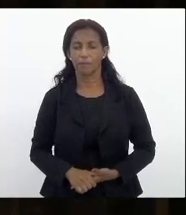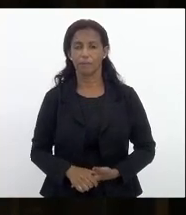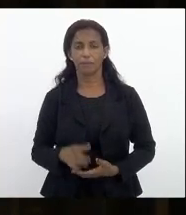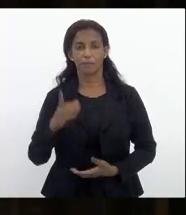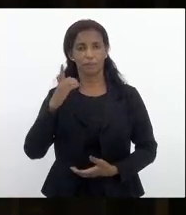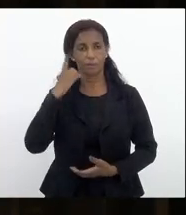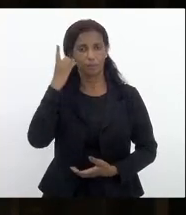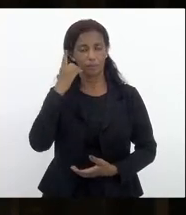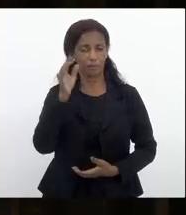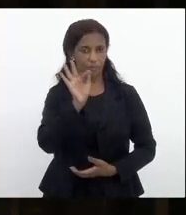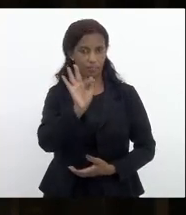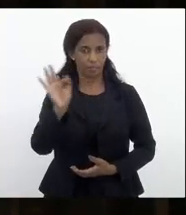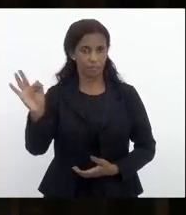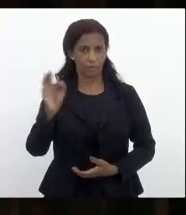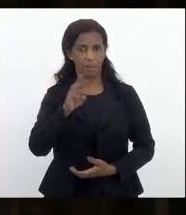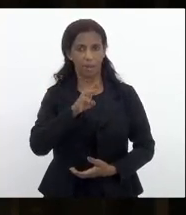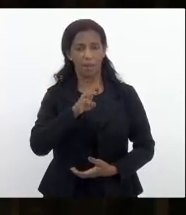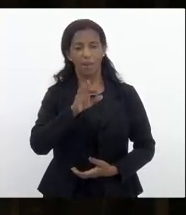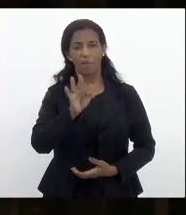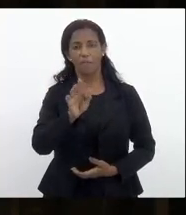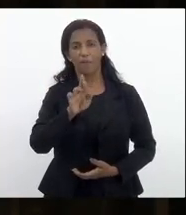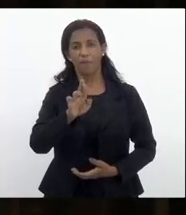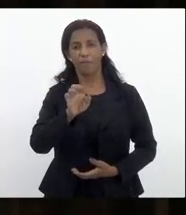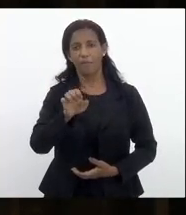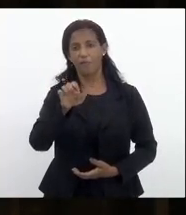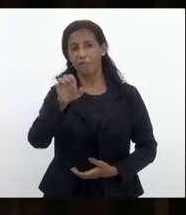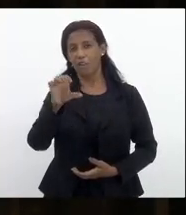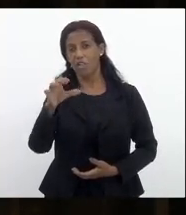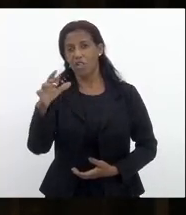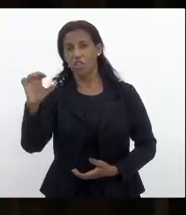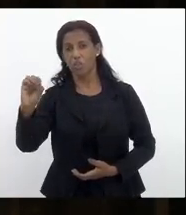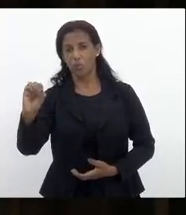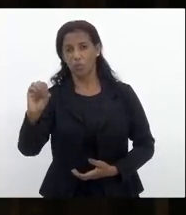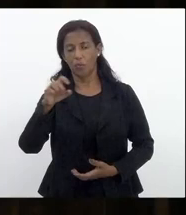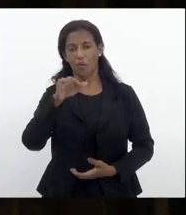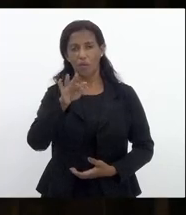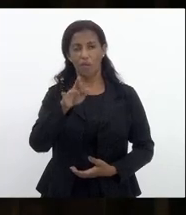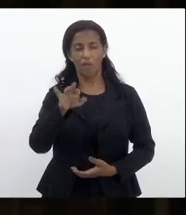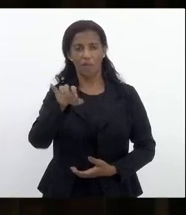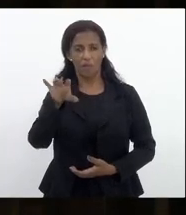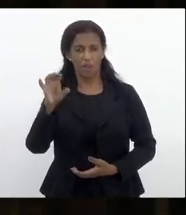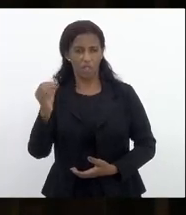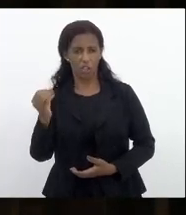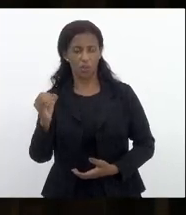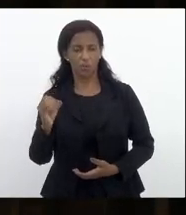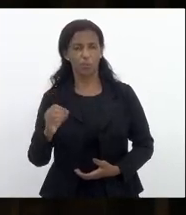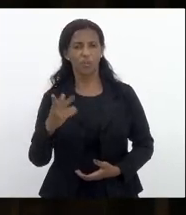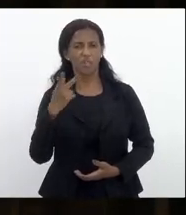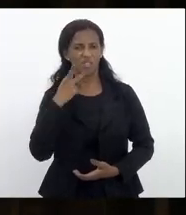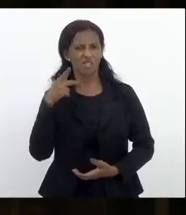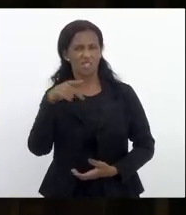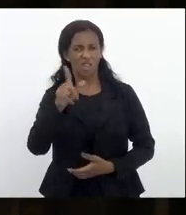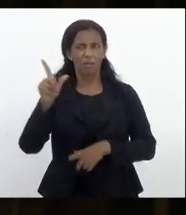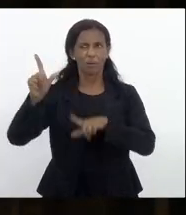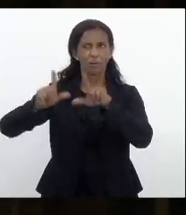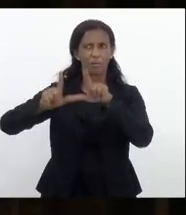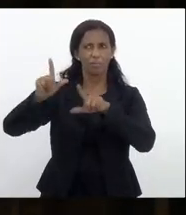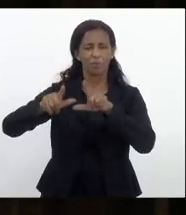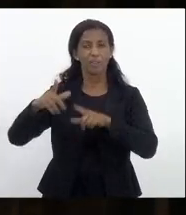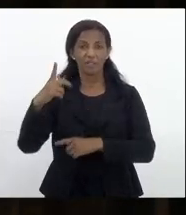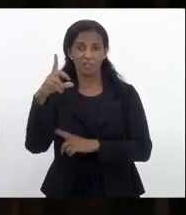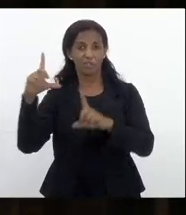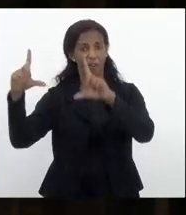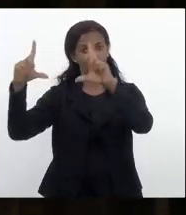deputado federal Marcelo Freixo que tanto tem ido às redes aliás teve a cara de pau de tirar